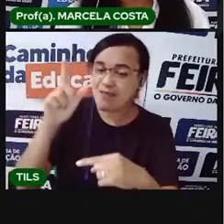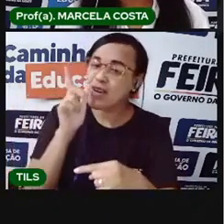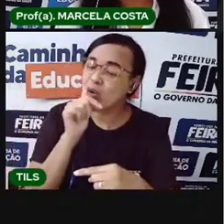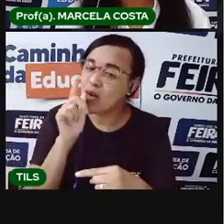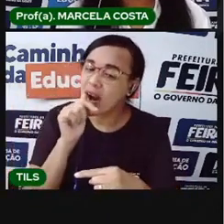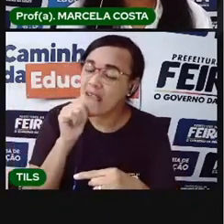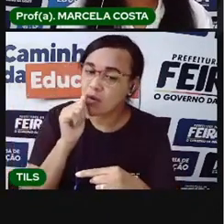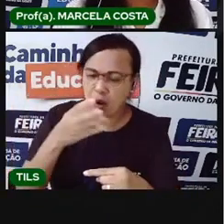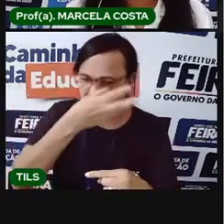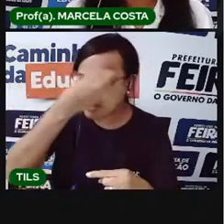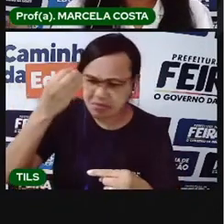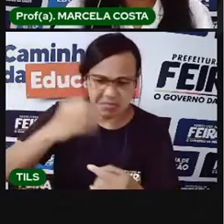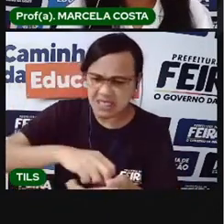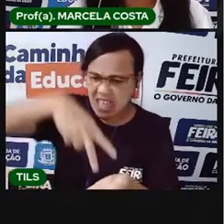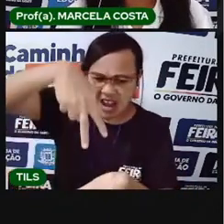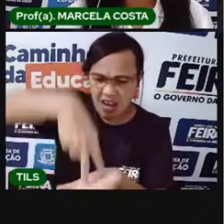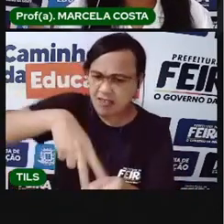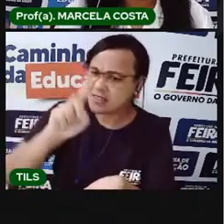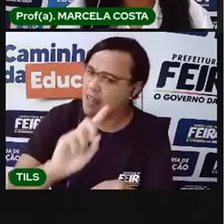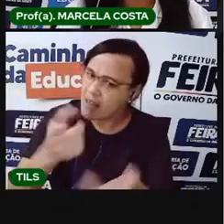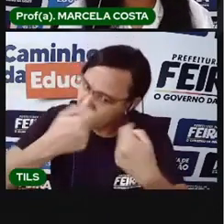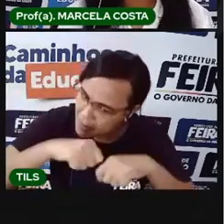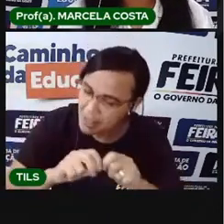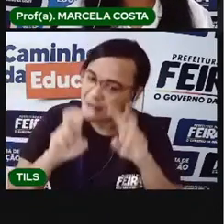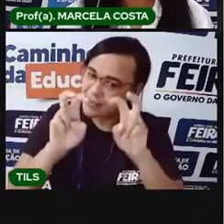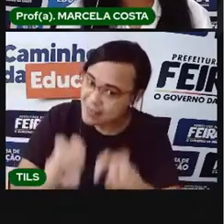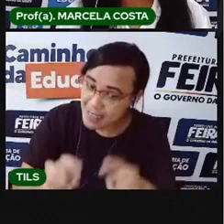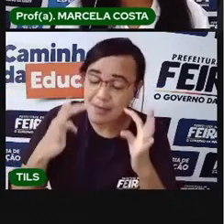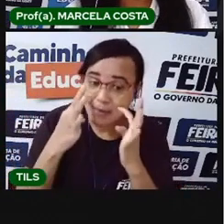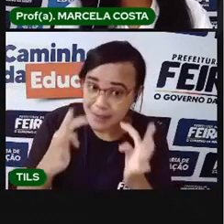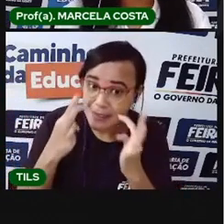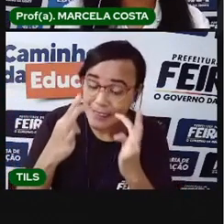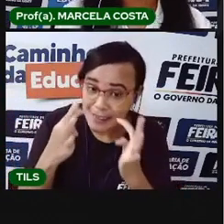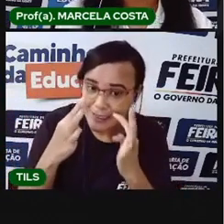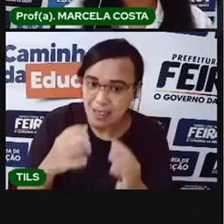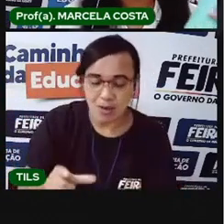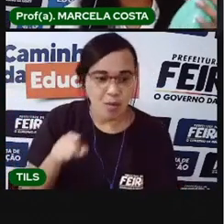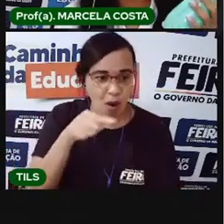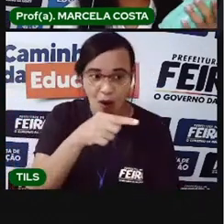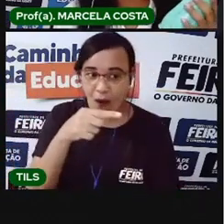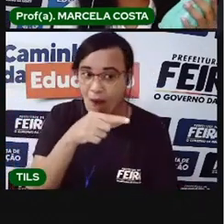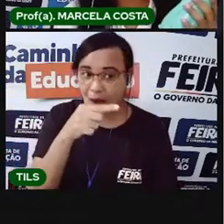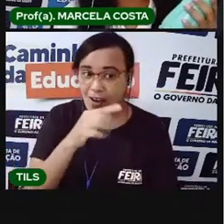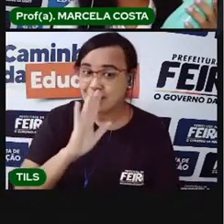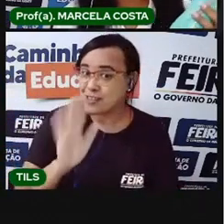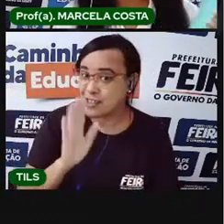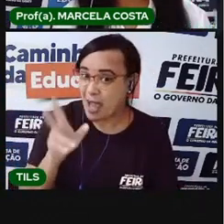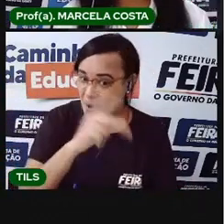cheio, você não vai precisar de reforçar um tapete aqui para ir com a água. Eu já estou com a minha garrafinha aqui.